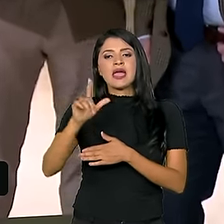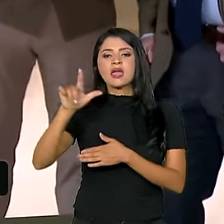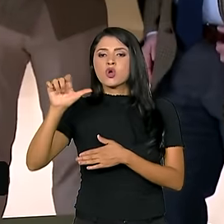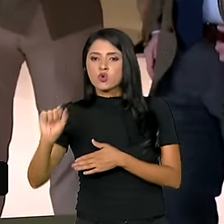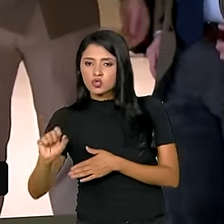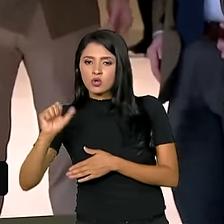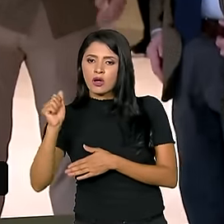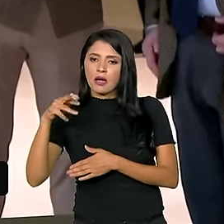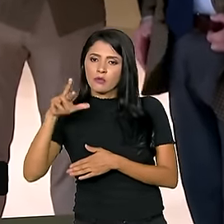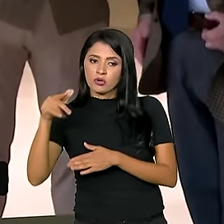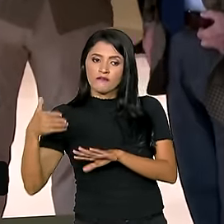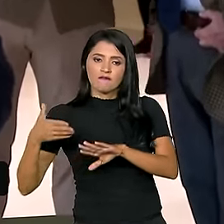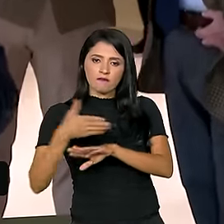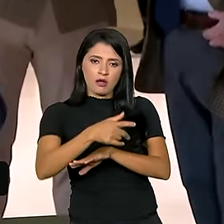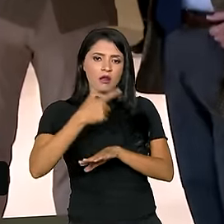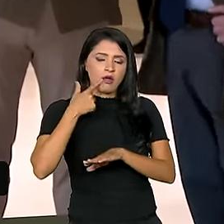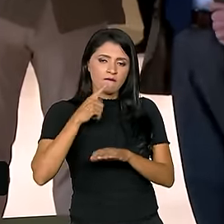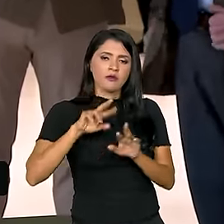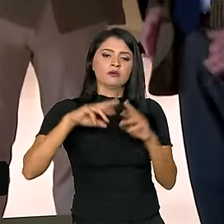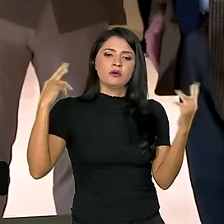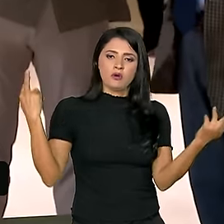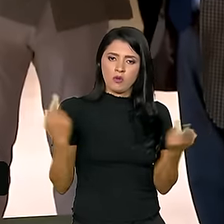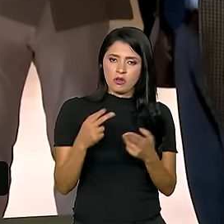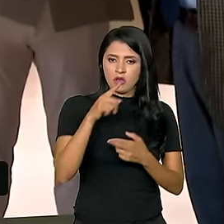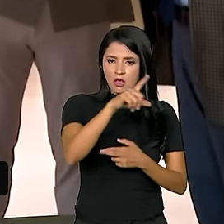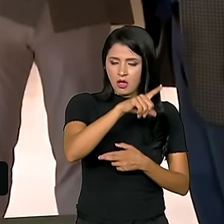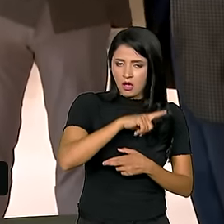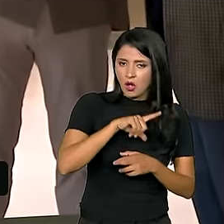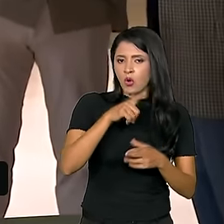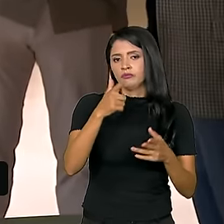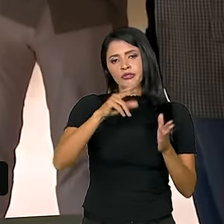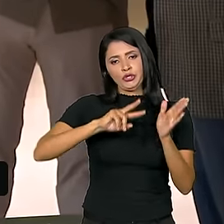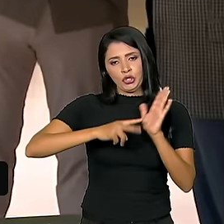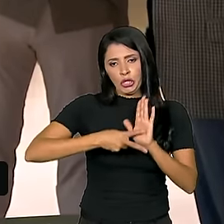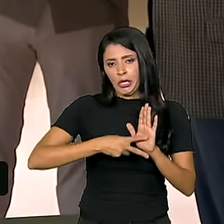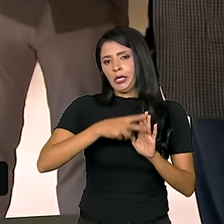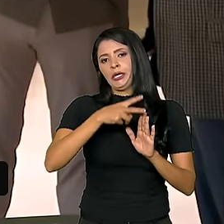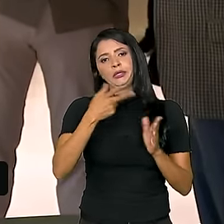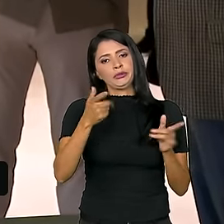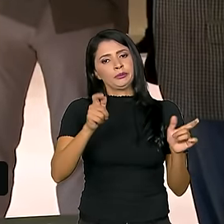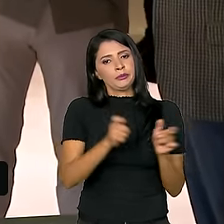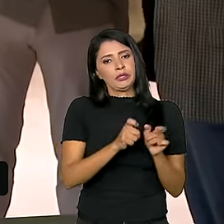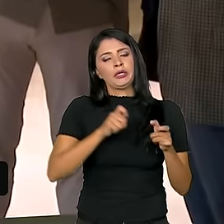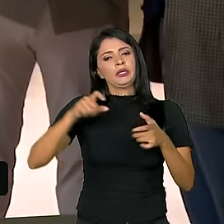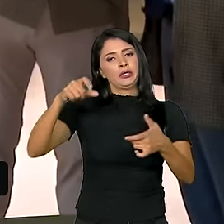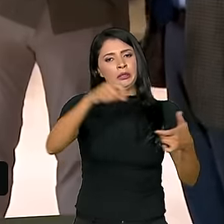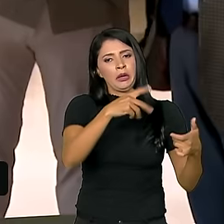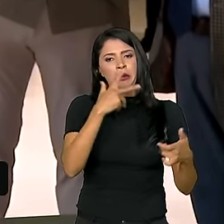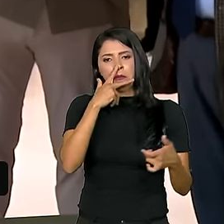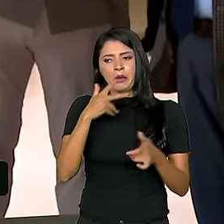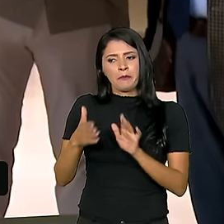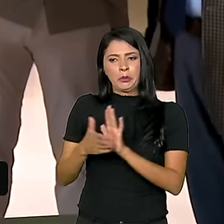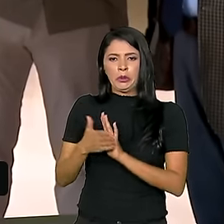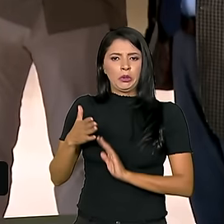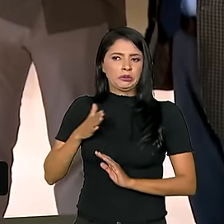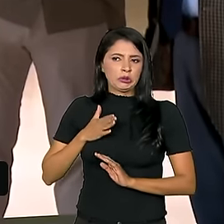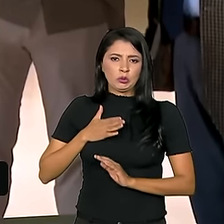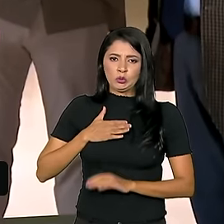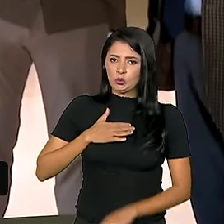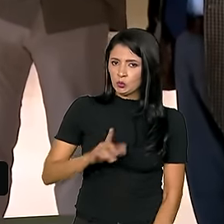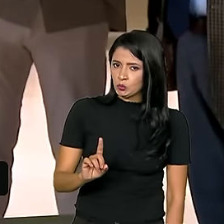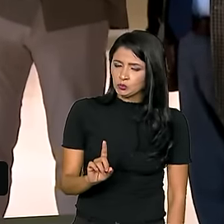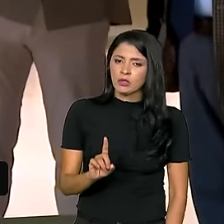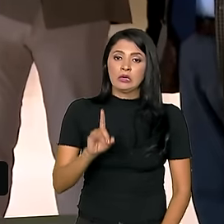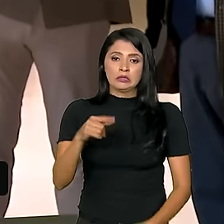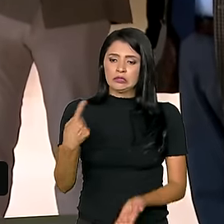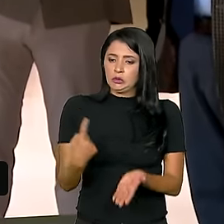movimento social brasileiro, porque também os sindicatos, pequenos produtores, também me parece que não estão gostando da proposta feita. Se não